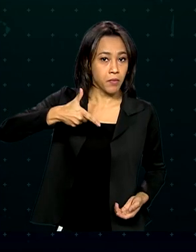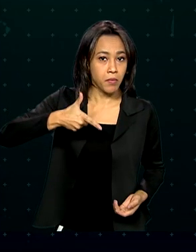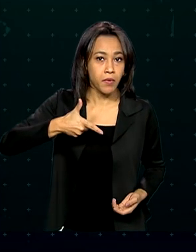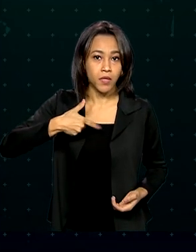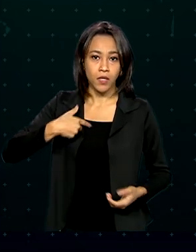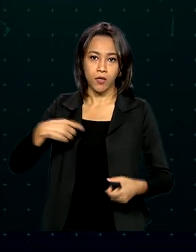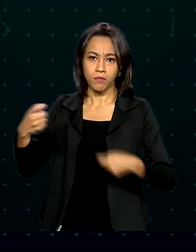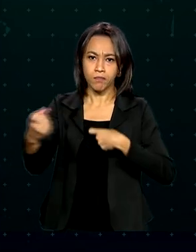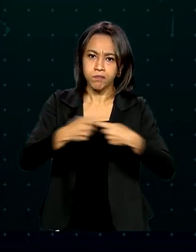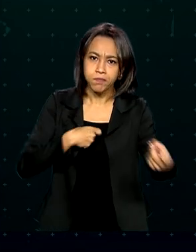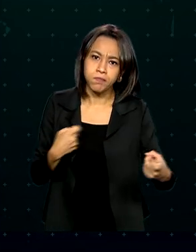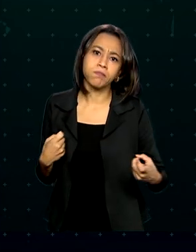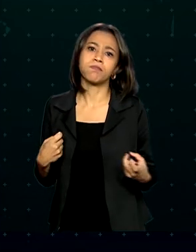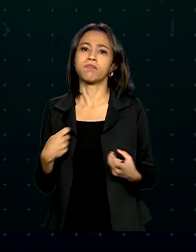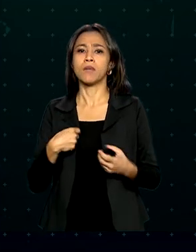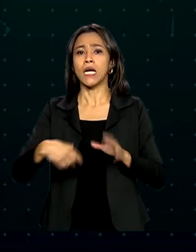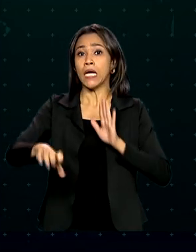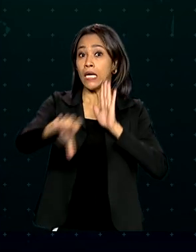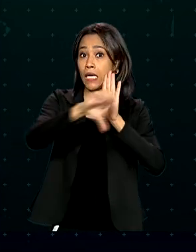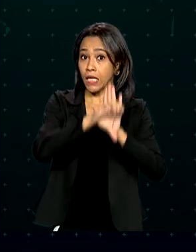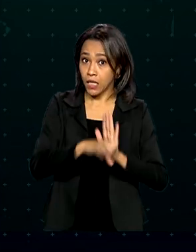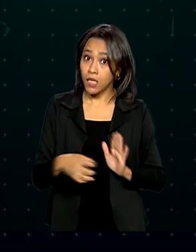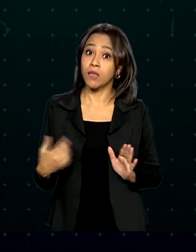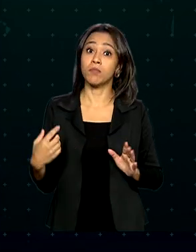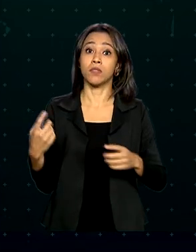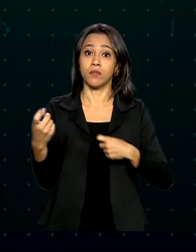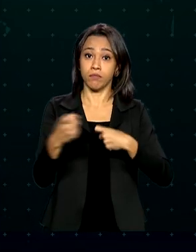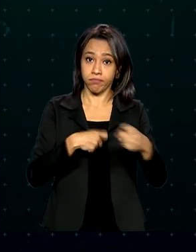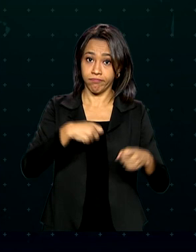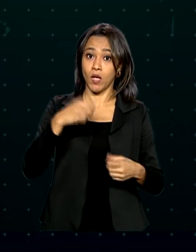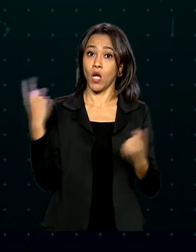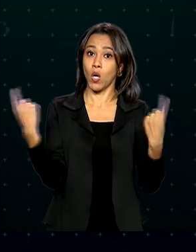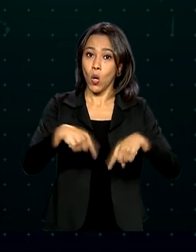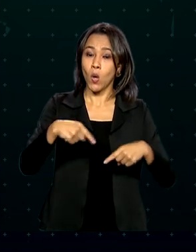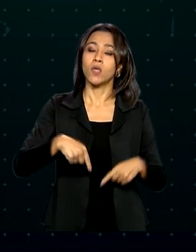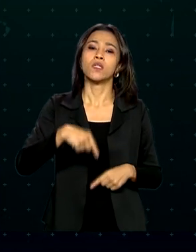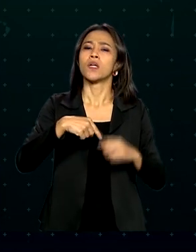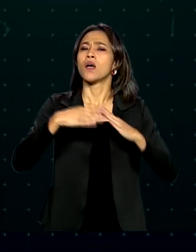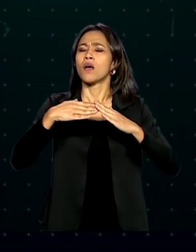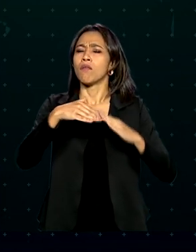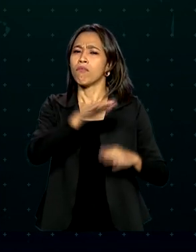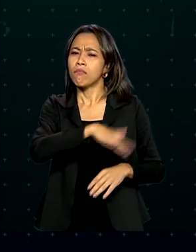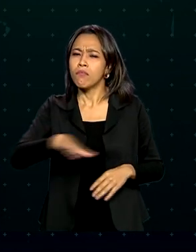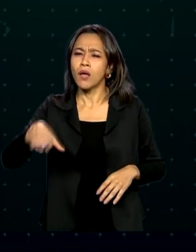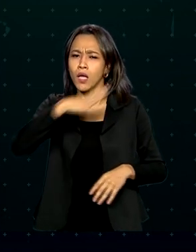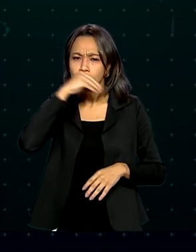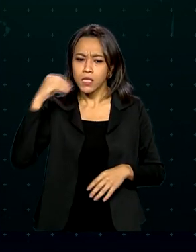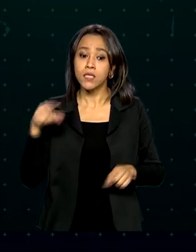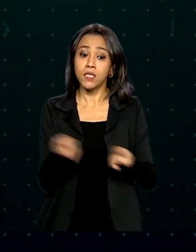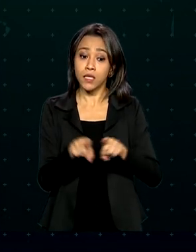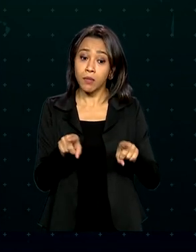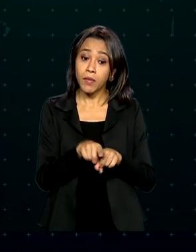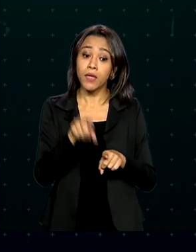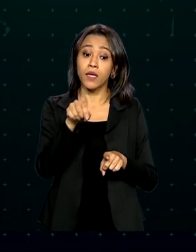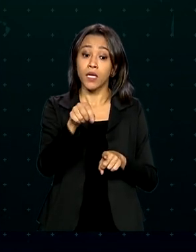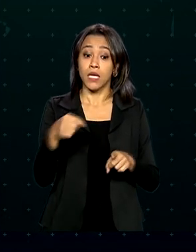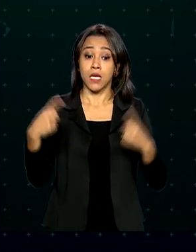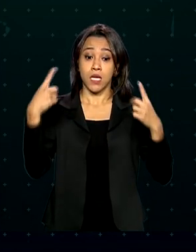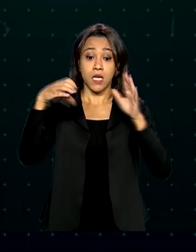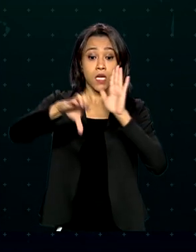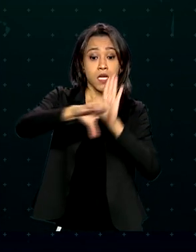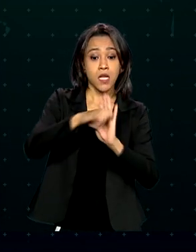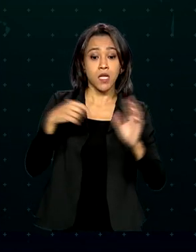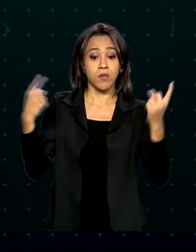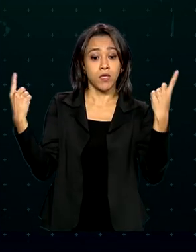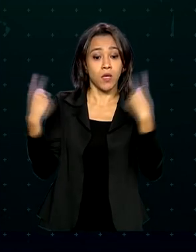estupro, crimes sexuais contra menores, descumprimento de medidas protetivas e crimes contra